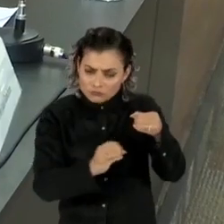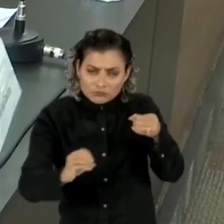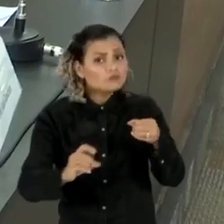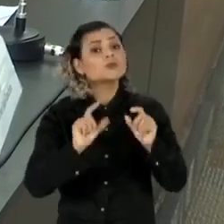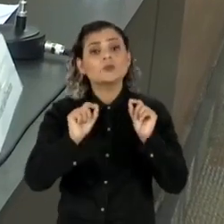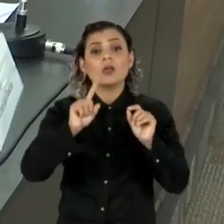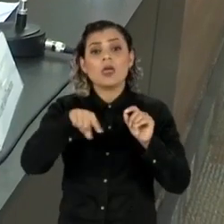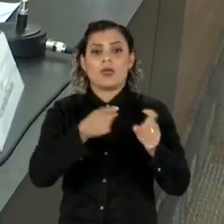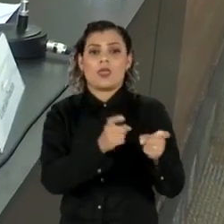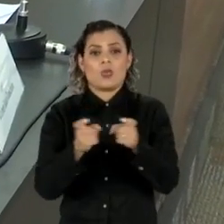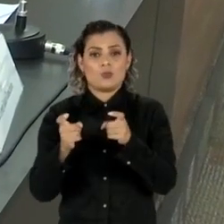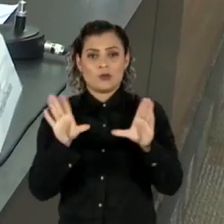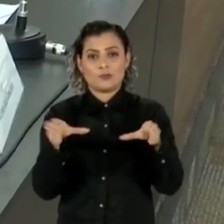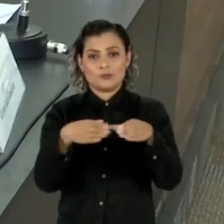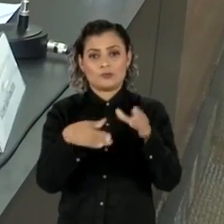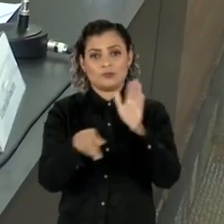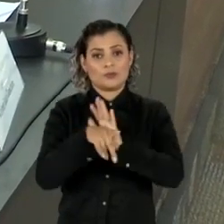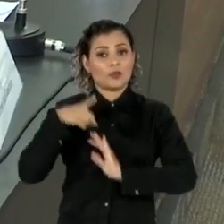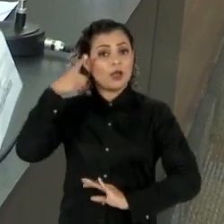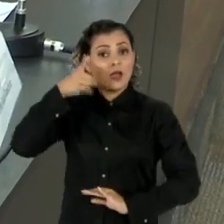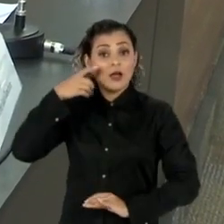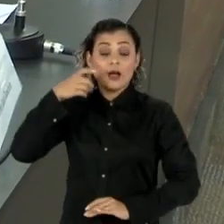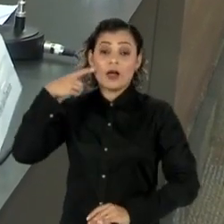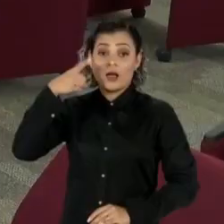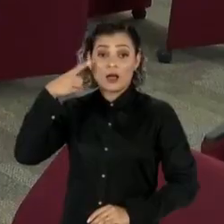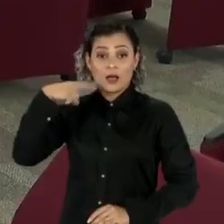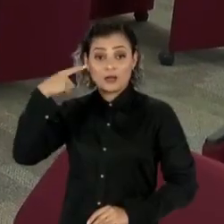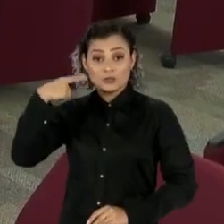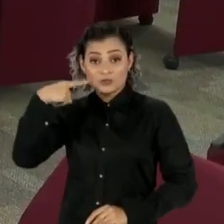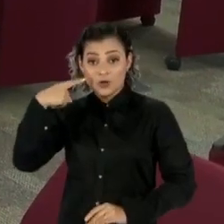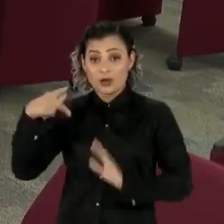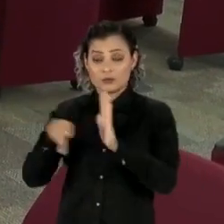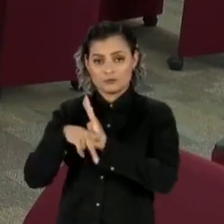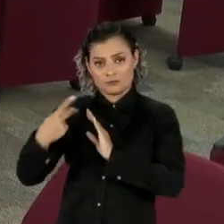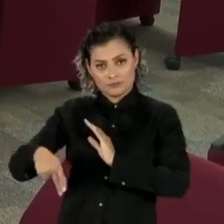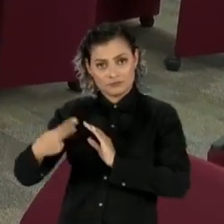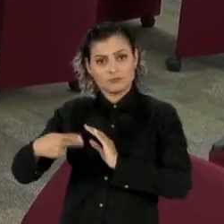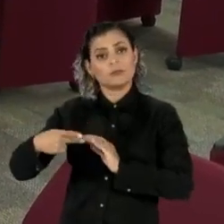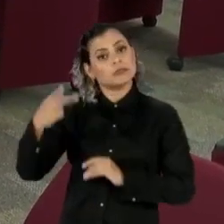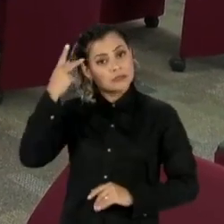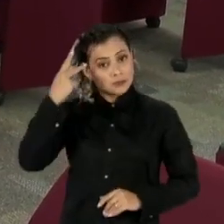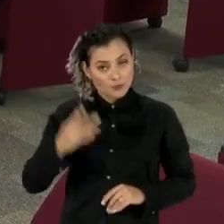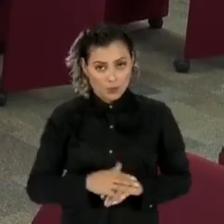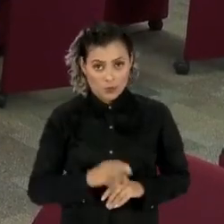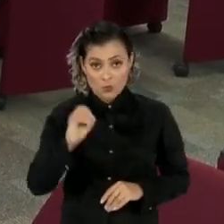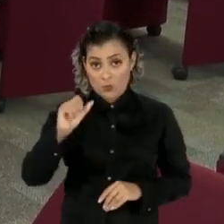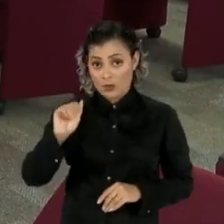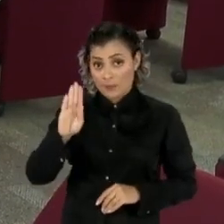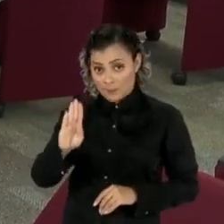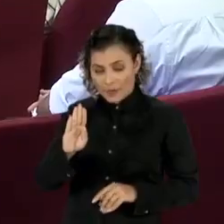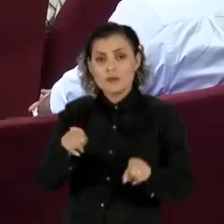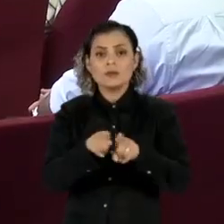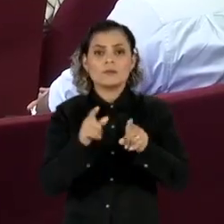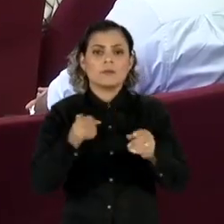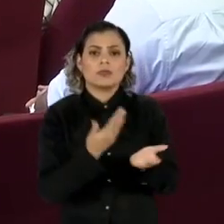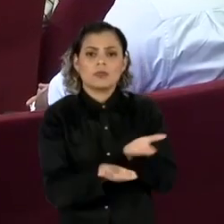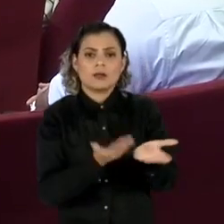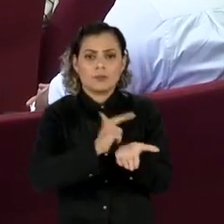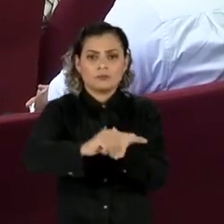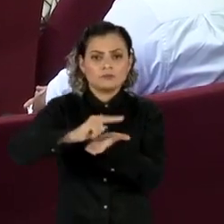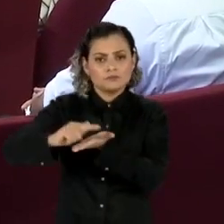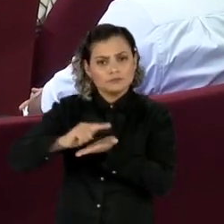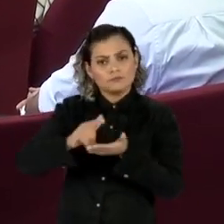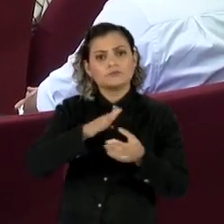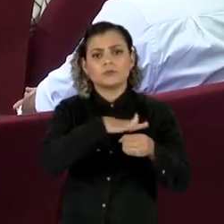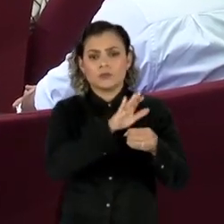encontro promovido pelo Instituto dos Advogados de São Paulo. Uma das soluções para ampliar o acesso da população a coleta e tratamento de esgoto é